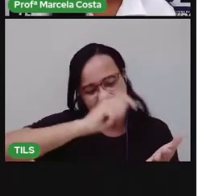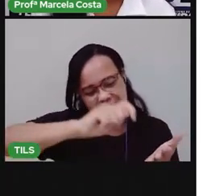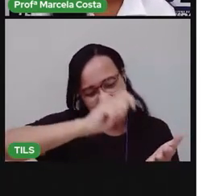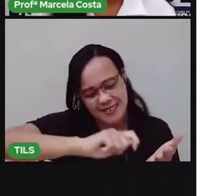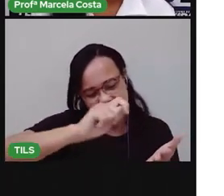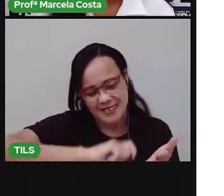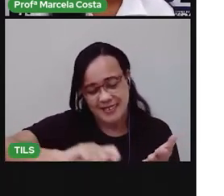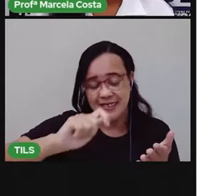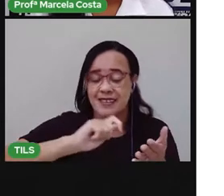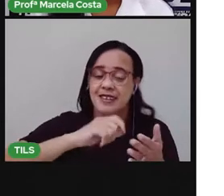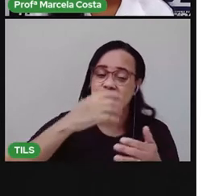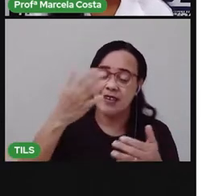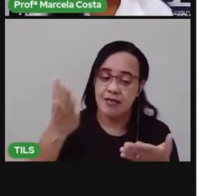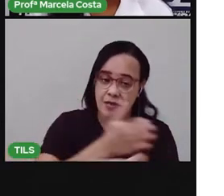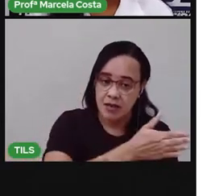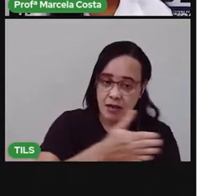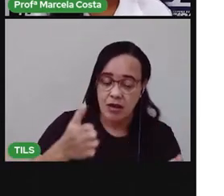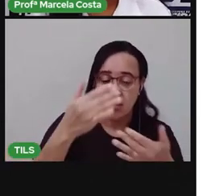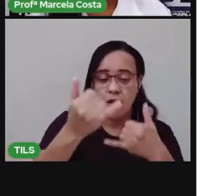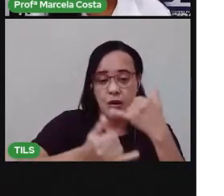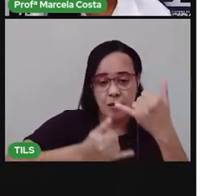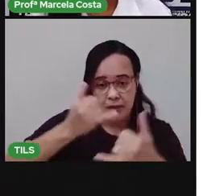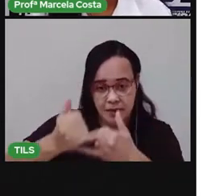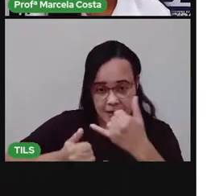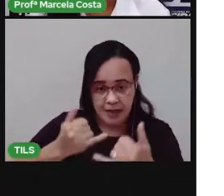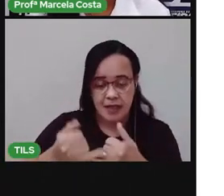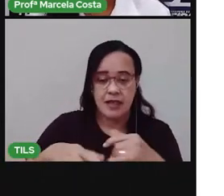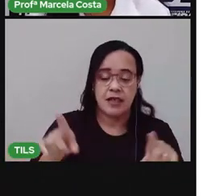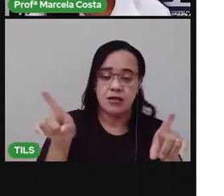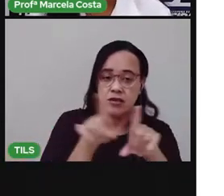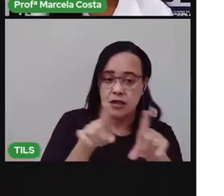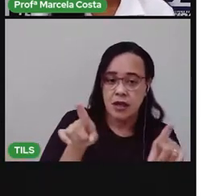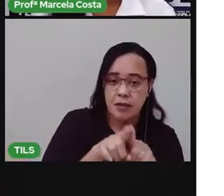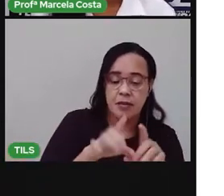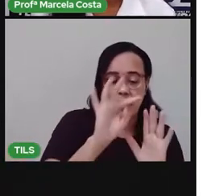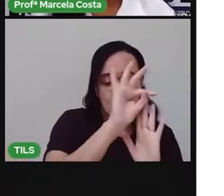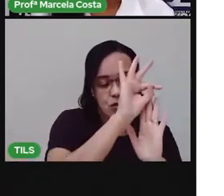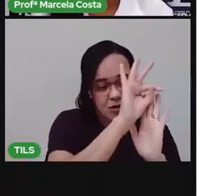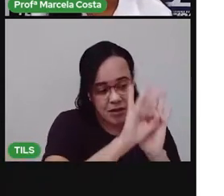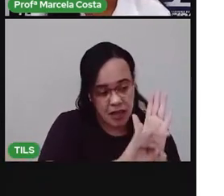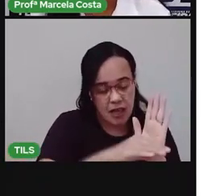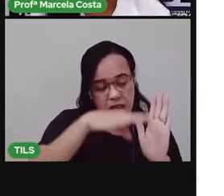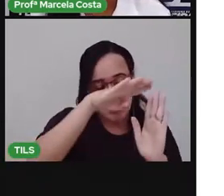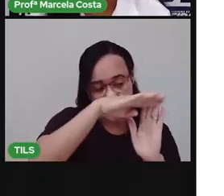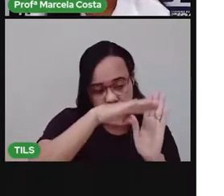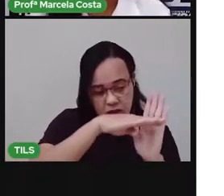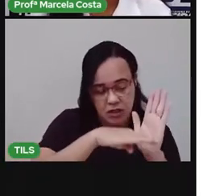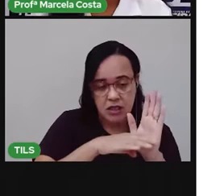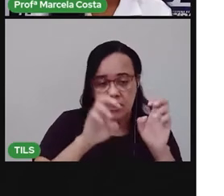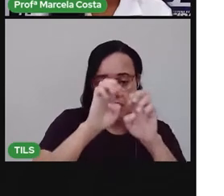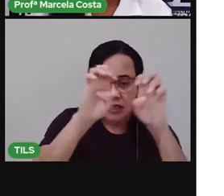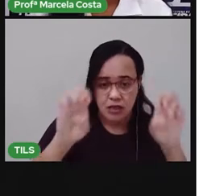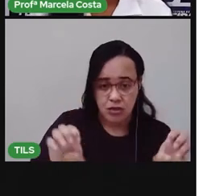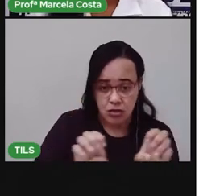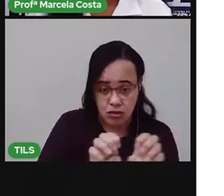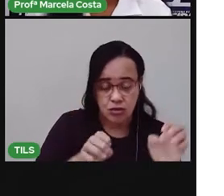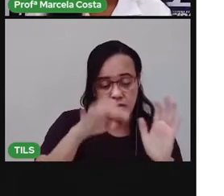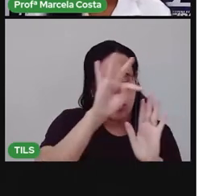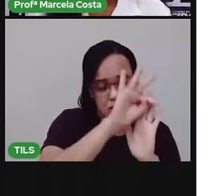brinquedos, a reconhecer a função social do texto e lista, a estrutura desse tipo de texto,